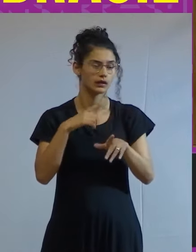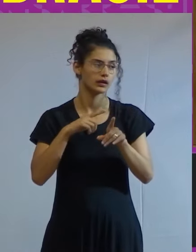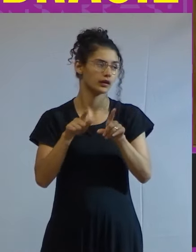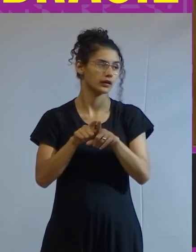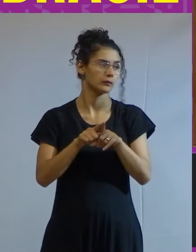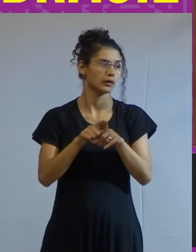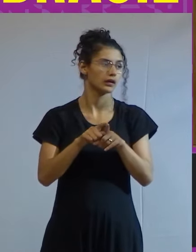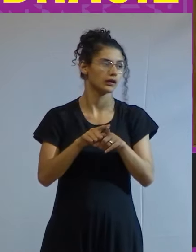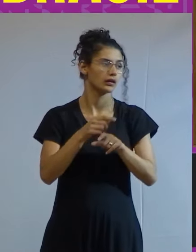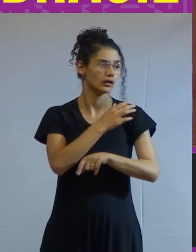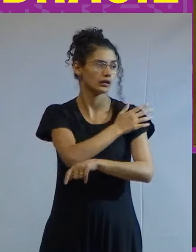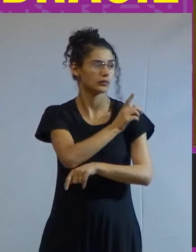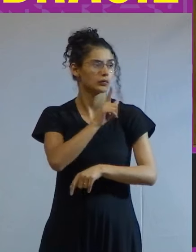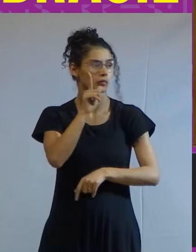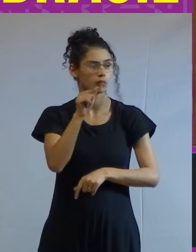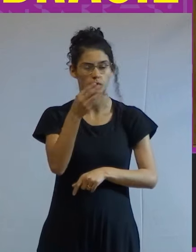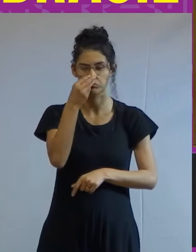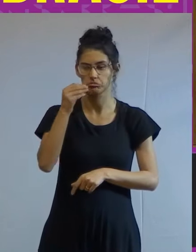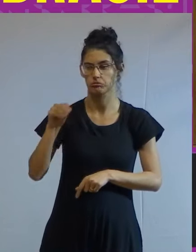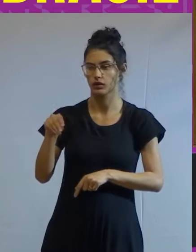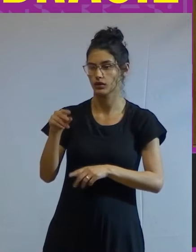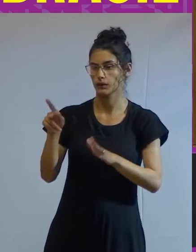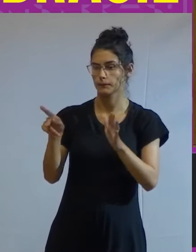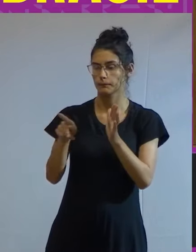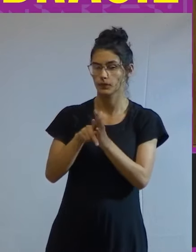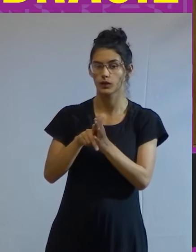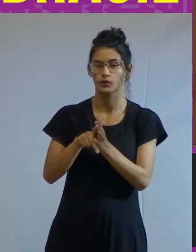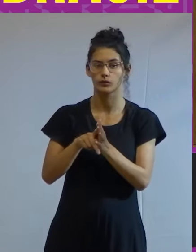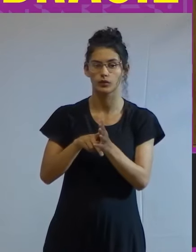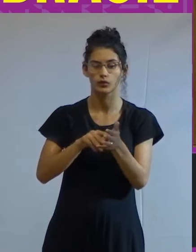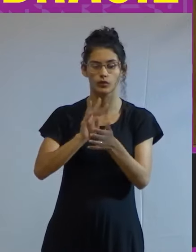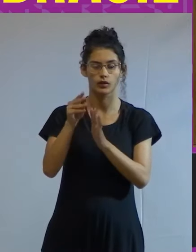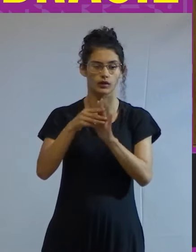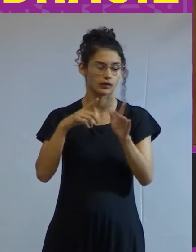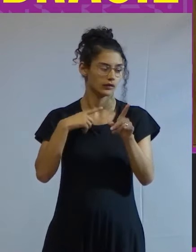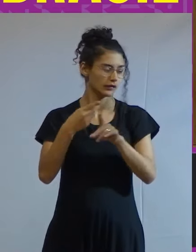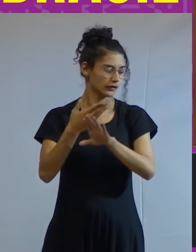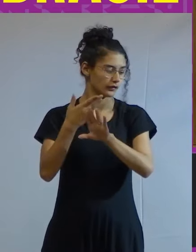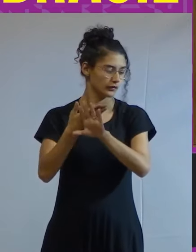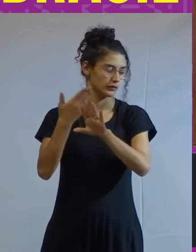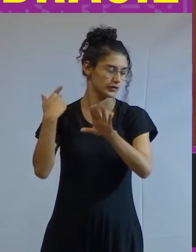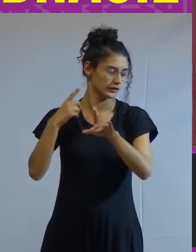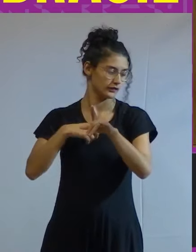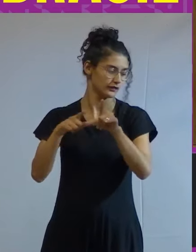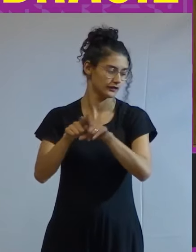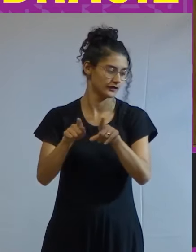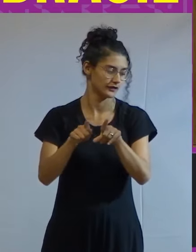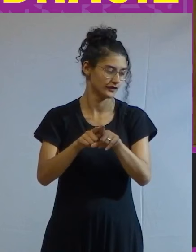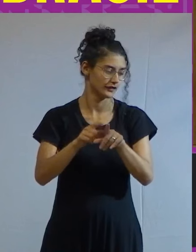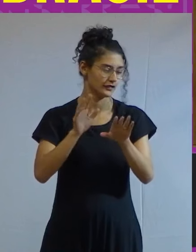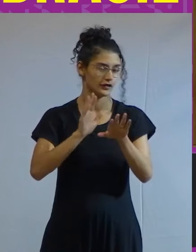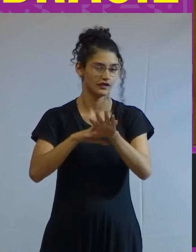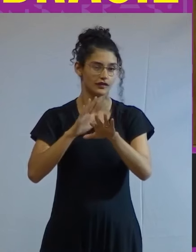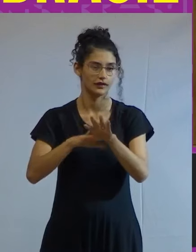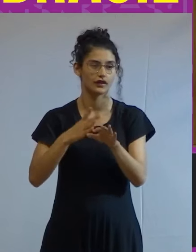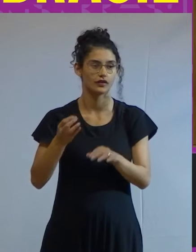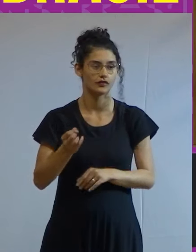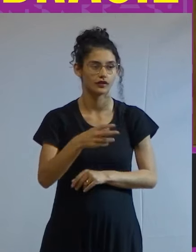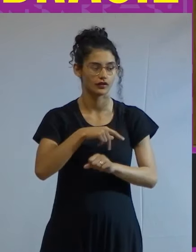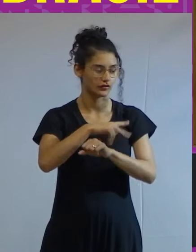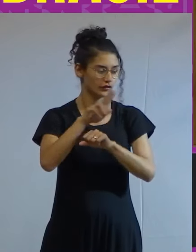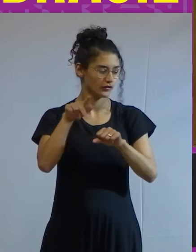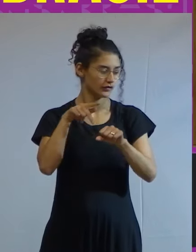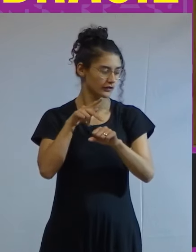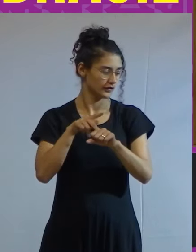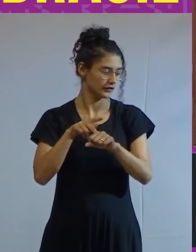o racismo não é um resto da escravidão um resquício do passado colonial a impedir a modernização do país